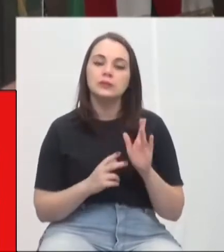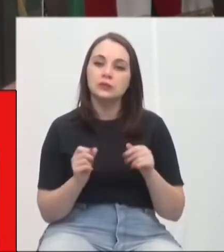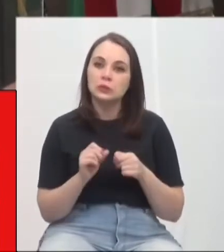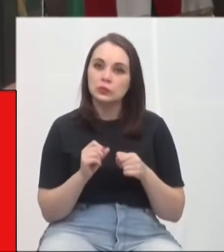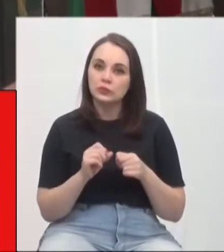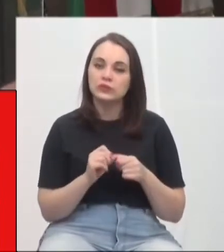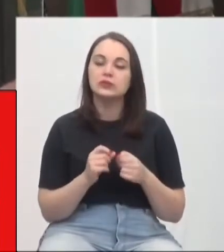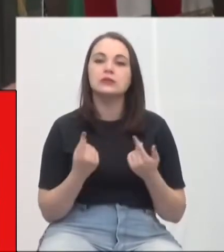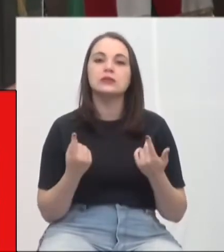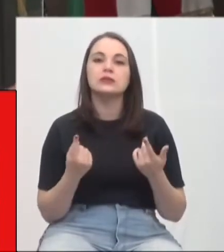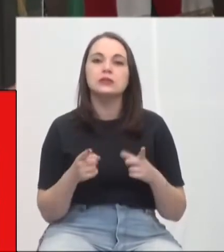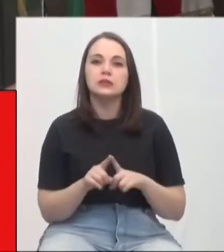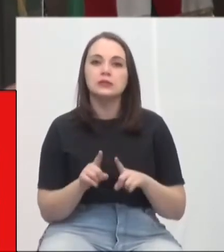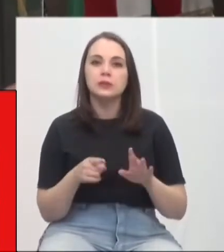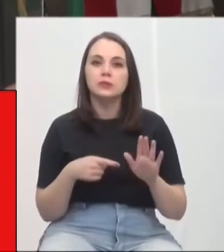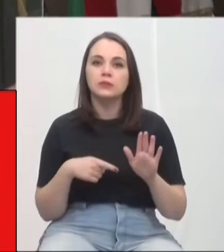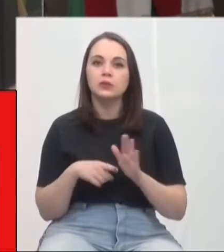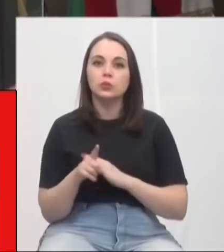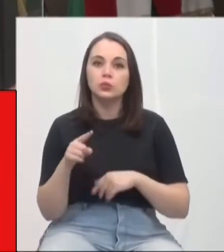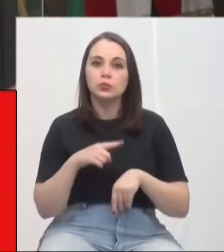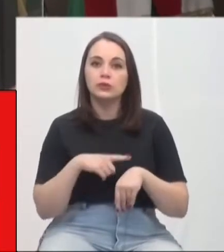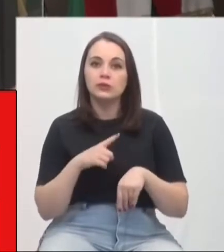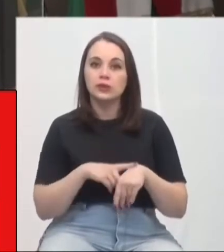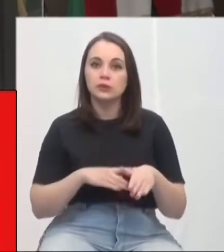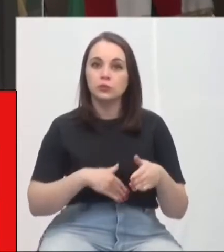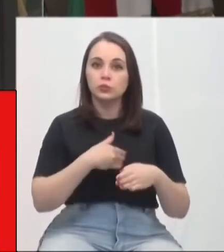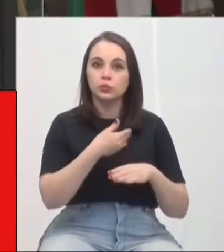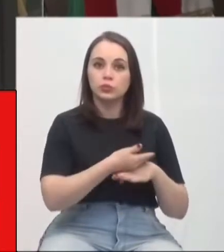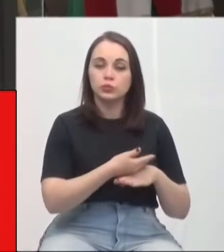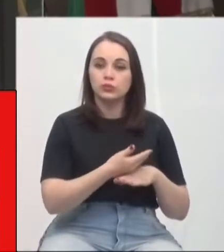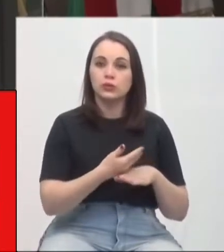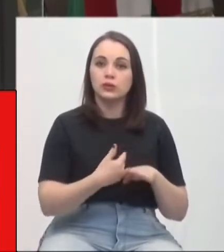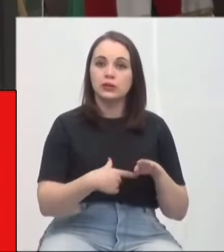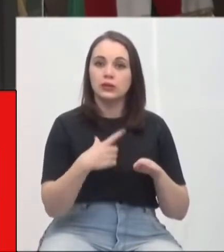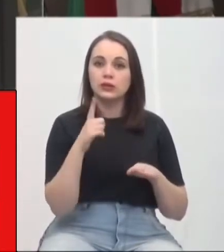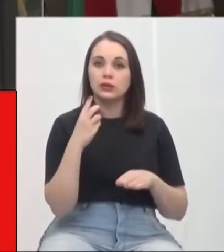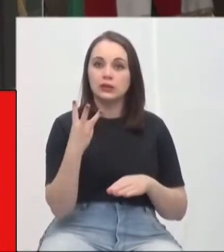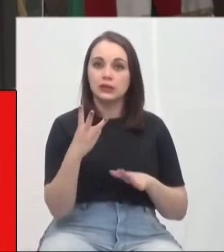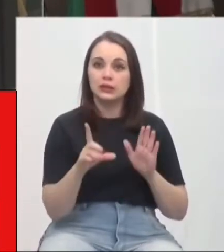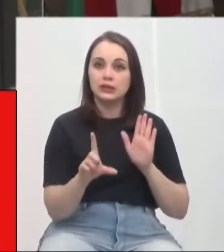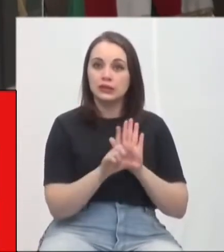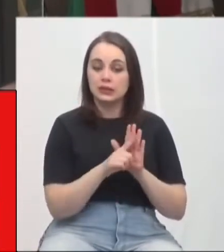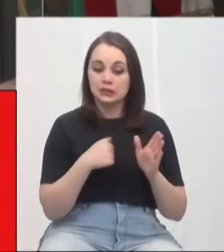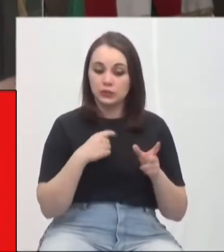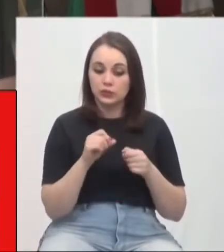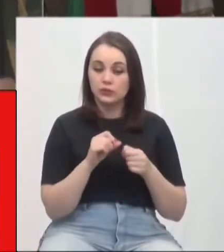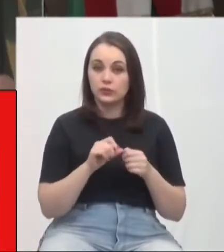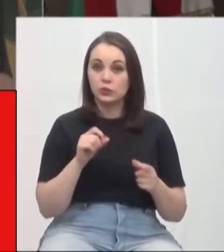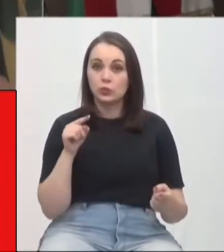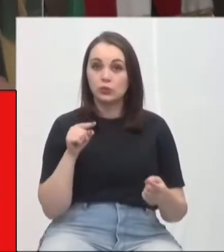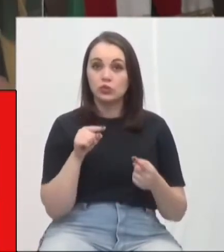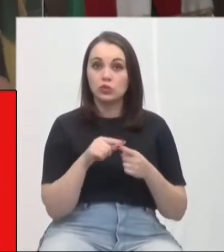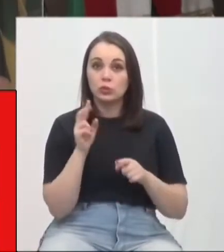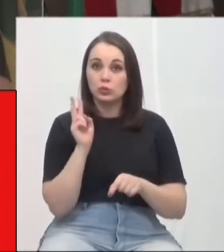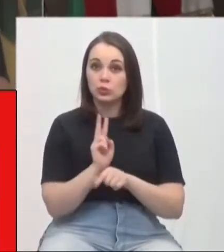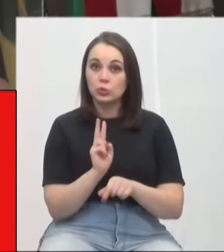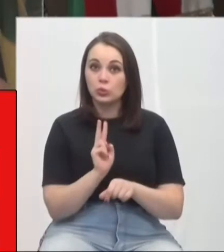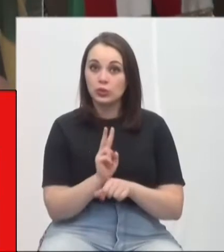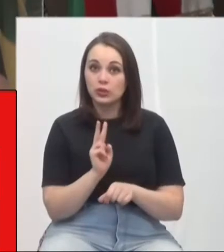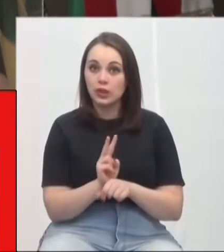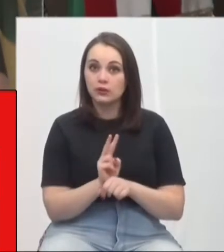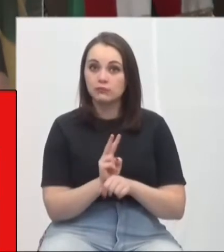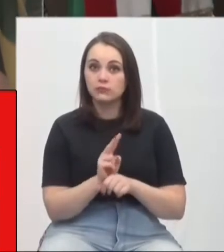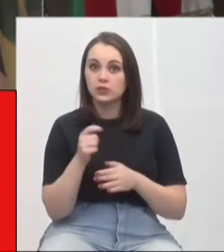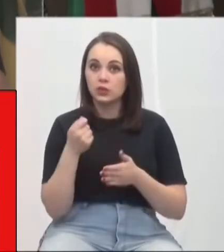cito e pergunto o calendário de aplicação de três leis de minha autoria, que tem o objetivo de monitorar e